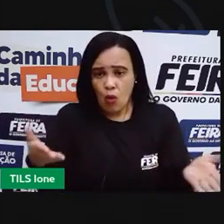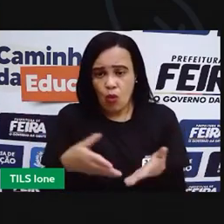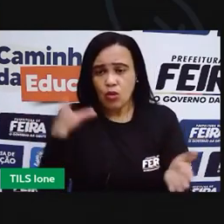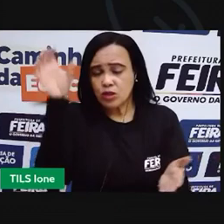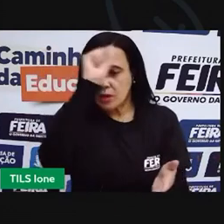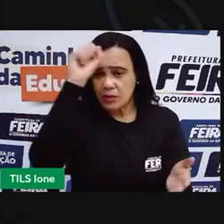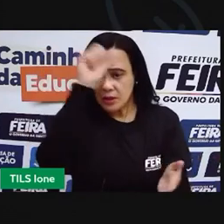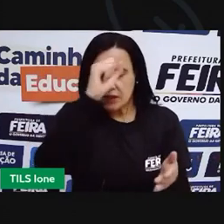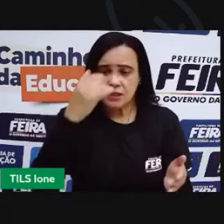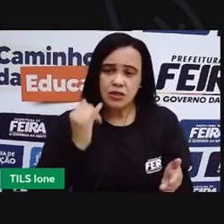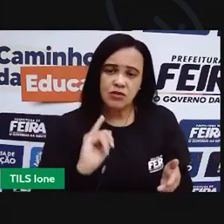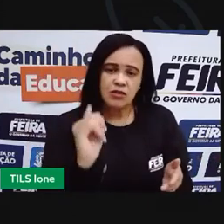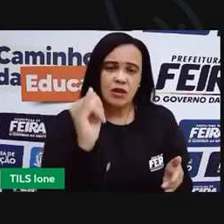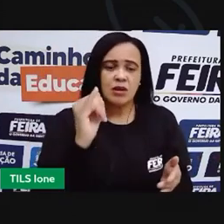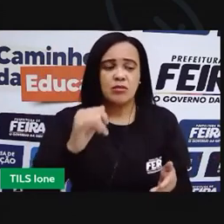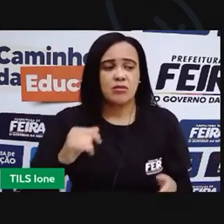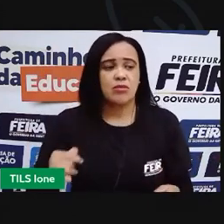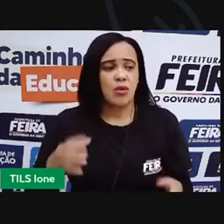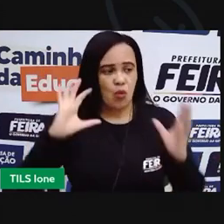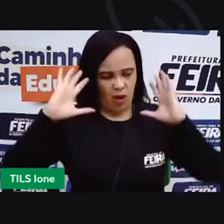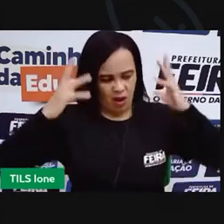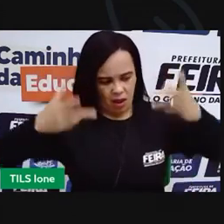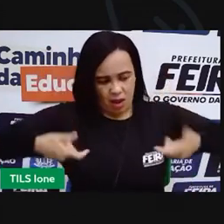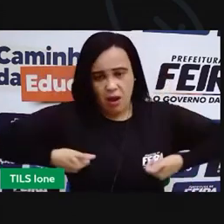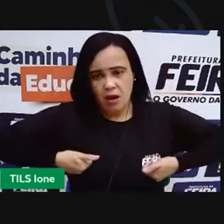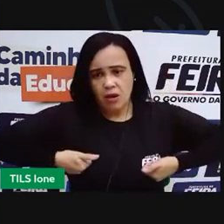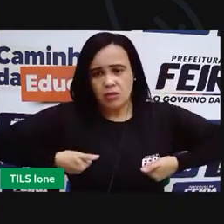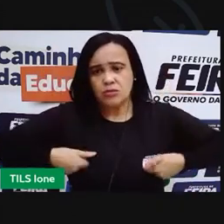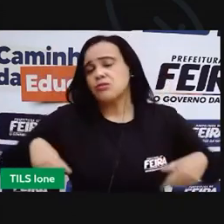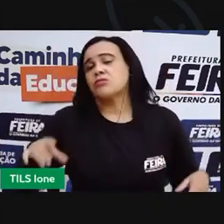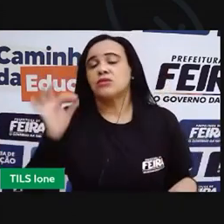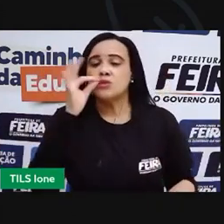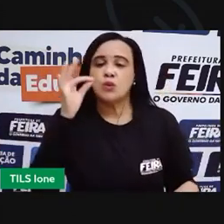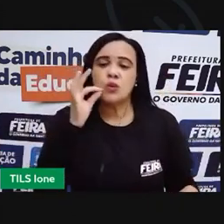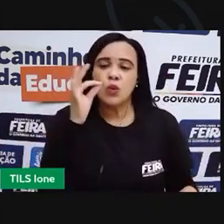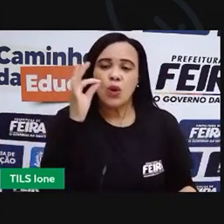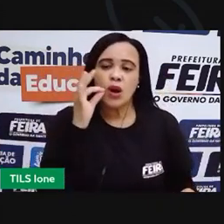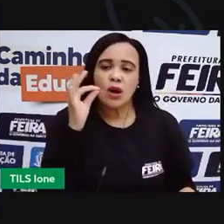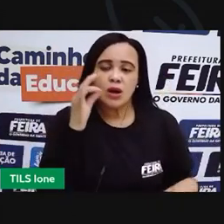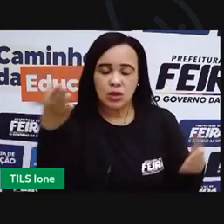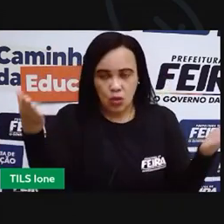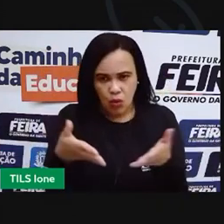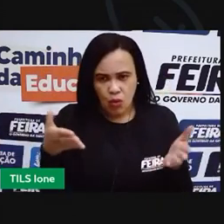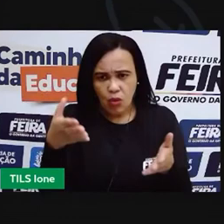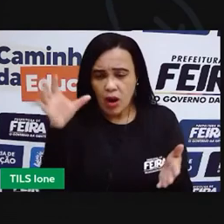foi que você conseguiu aprender ouvindo essa fábula?